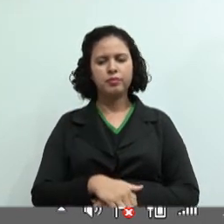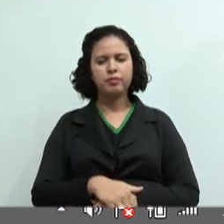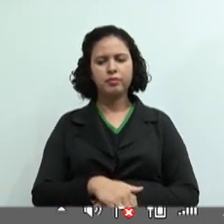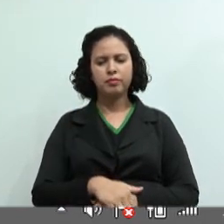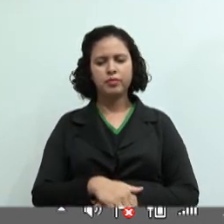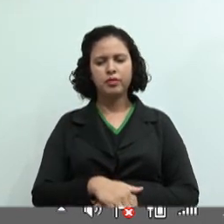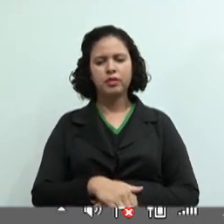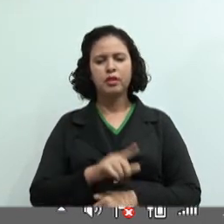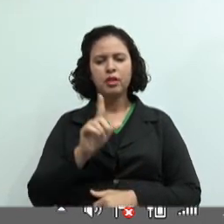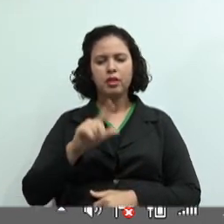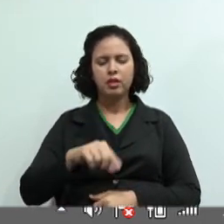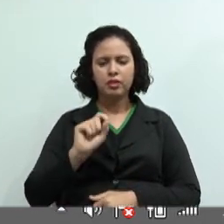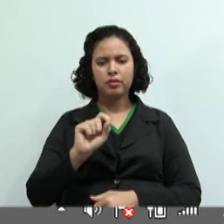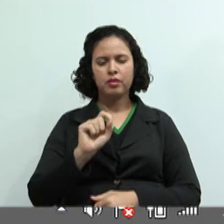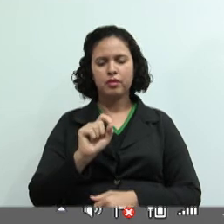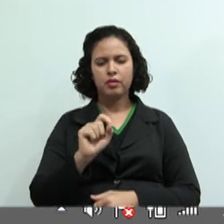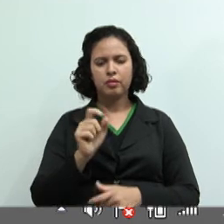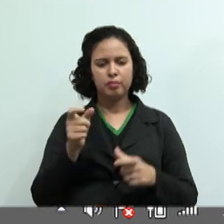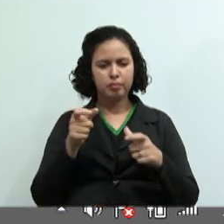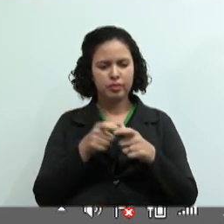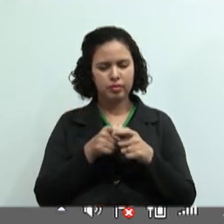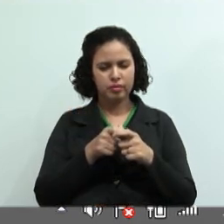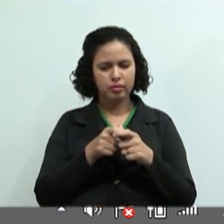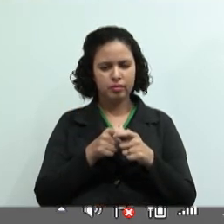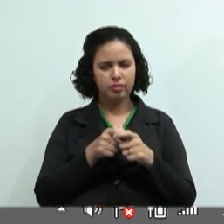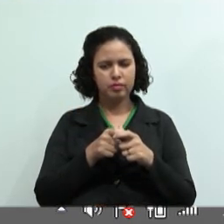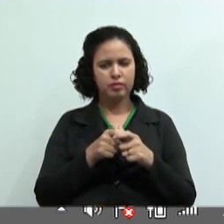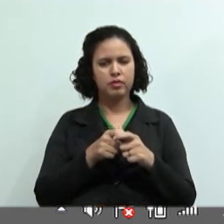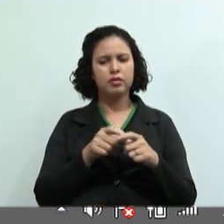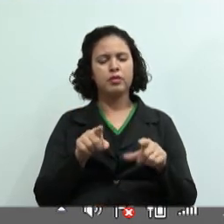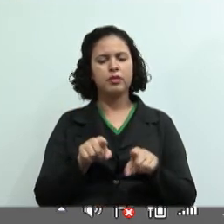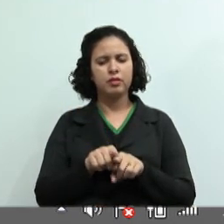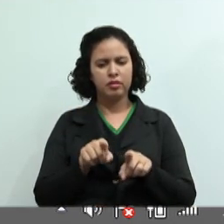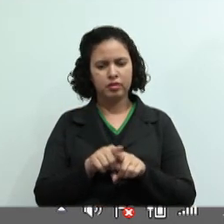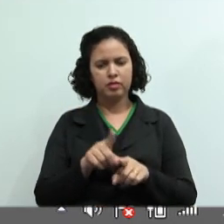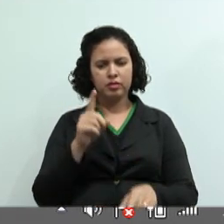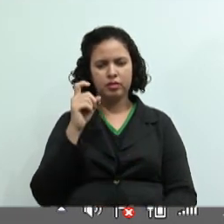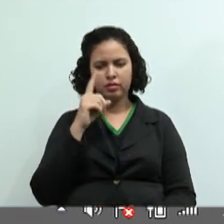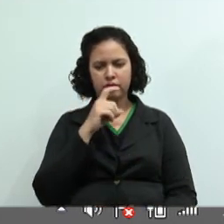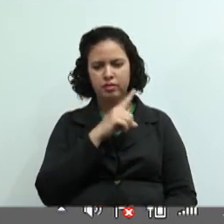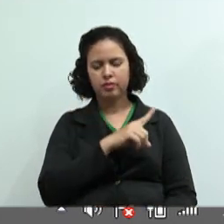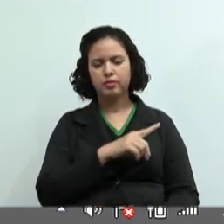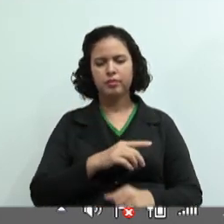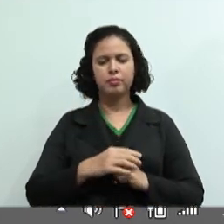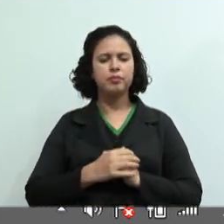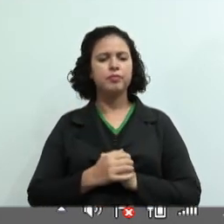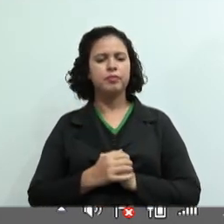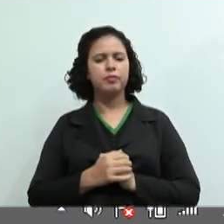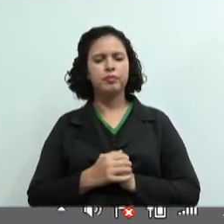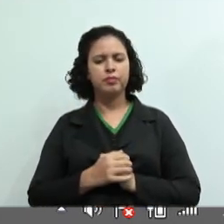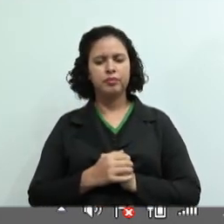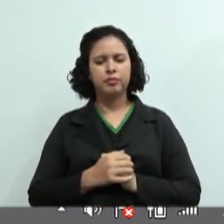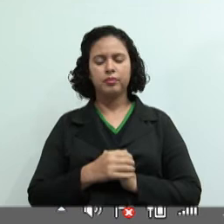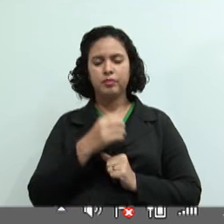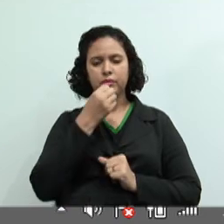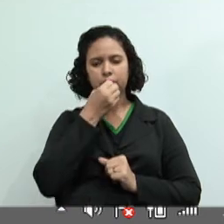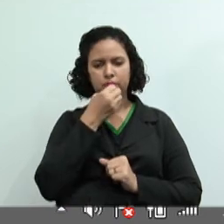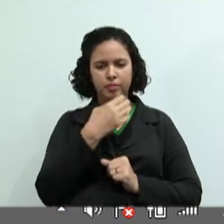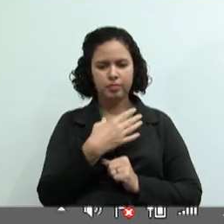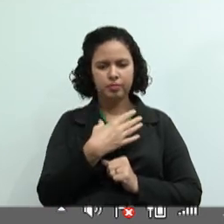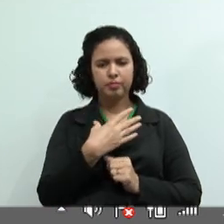alunos, a gente fala assim, ai que maravilha, muitos alunos, mas com poucos alunos também é muito difícil, né? Mas olha que maravilha,